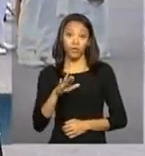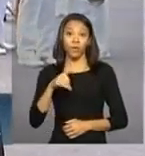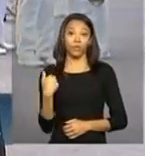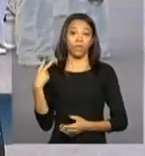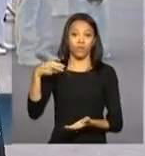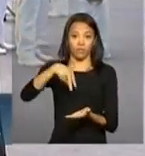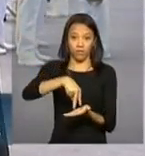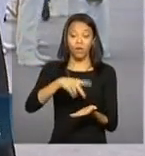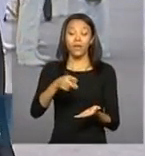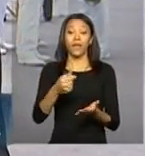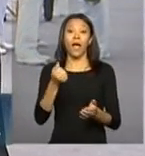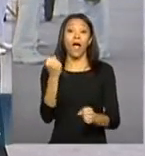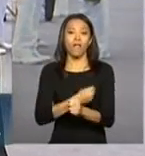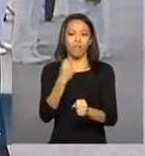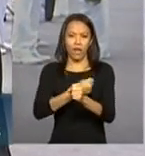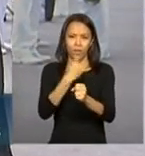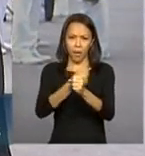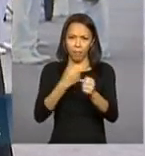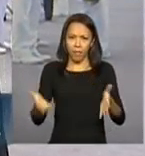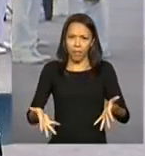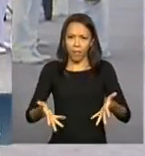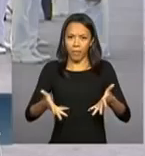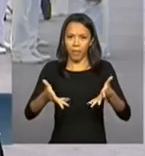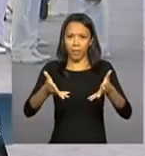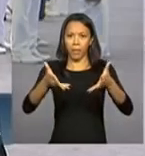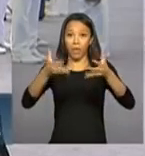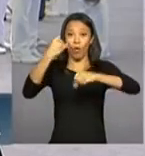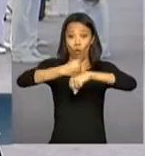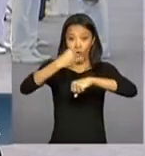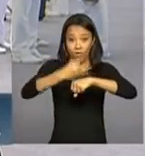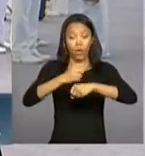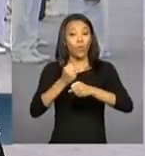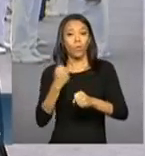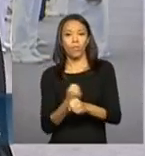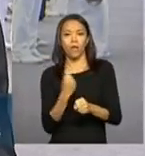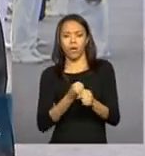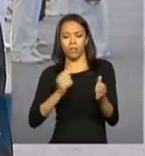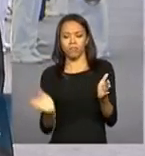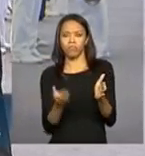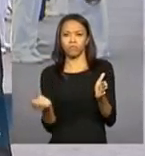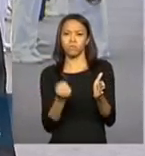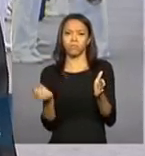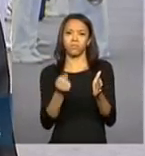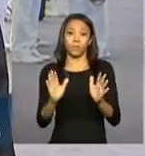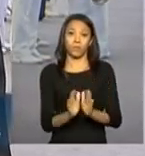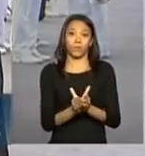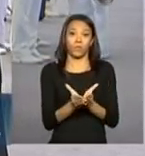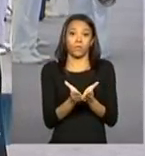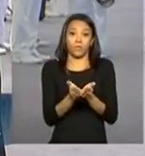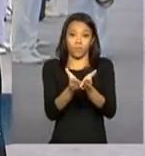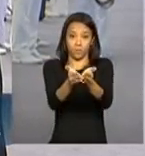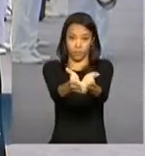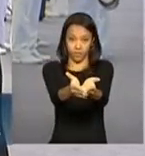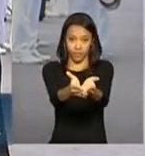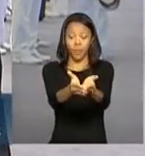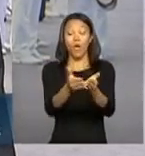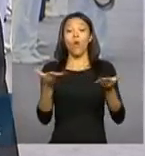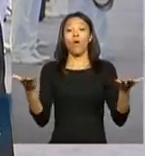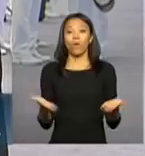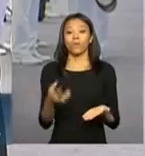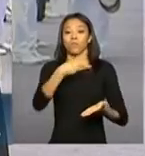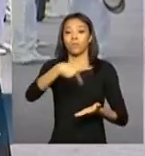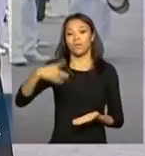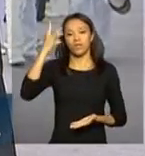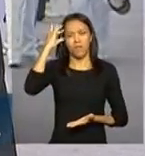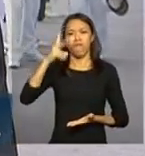a operação a fábrica que vai processar o aço utilizado na construção dos submarinos. Hoje, a presidenta Dilma Rousseff vai